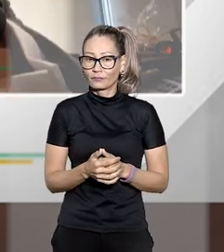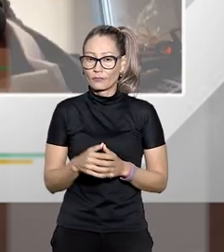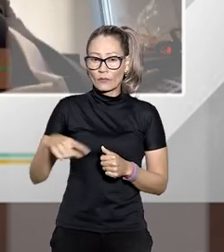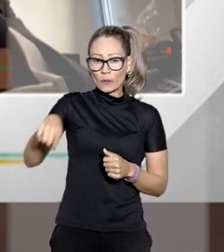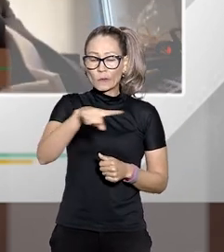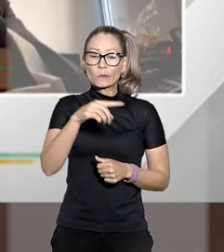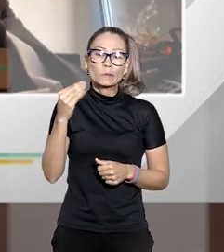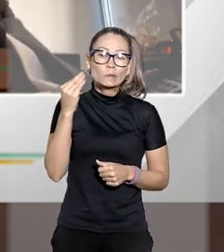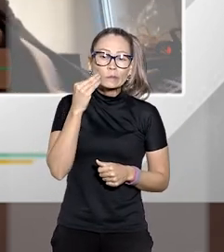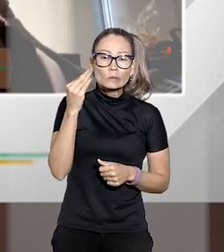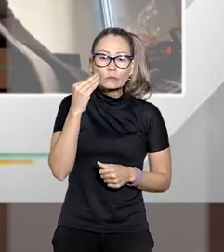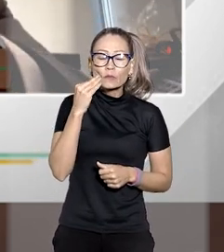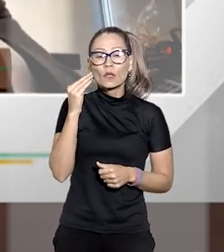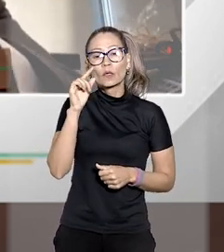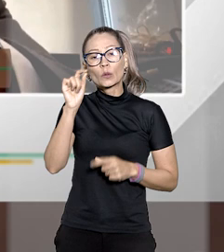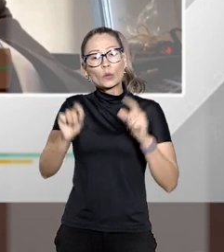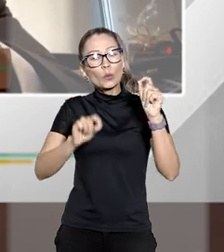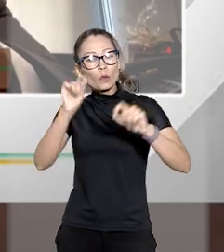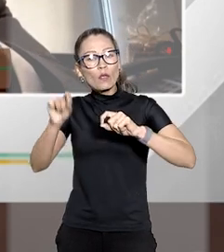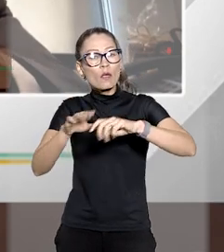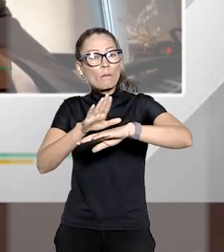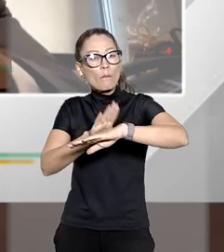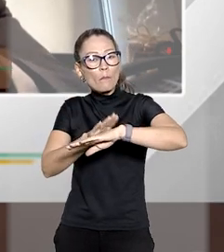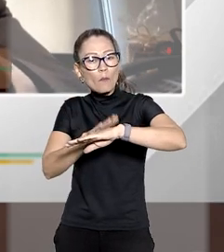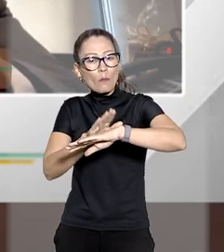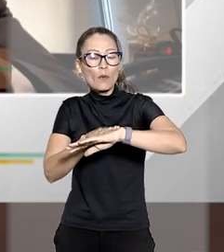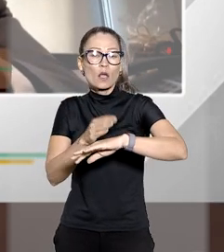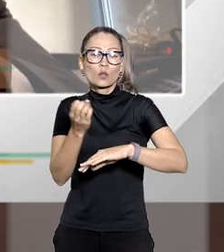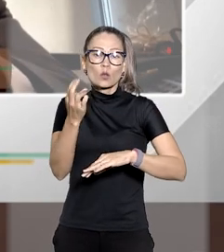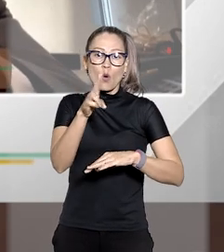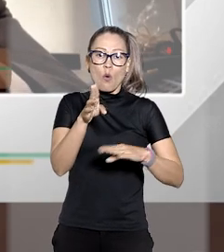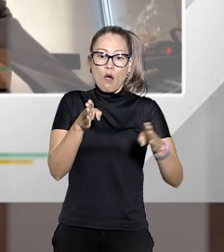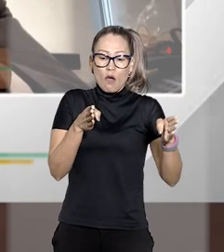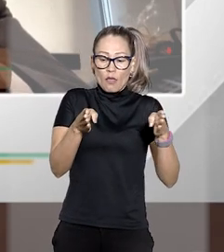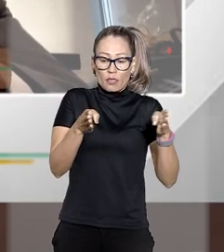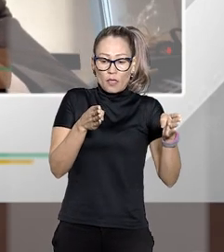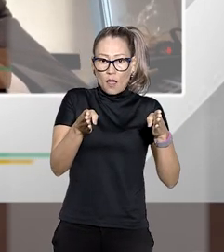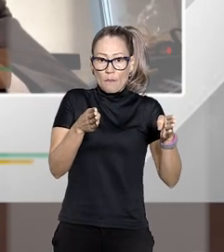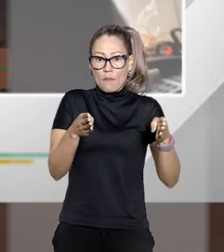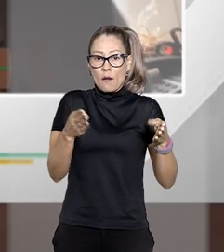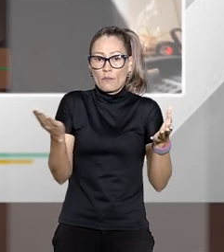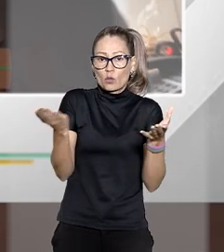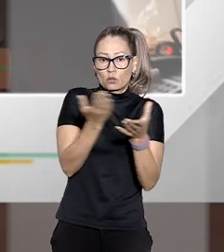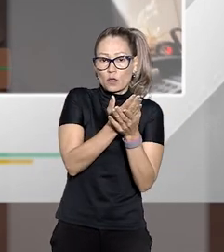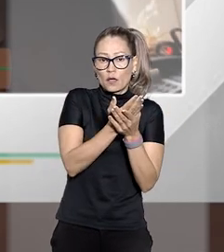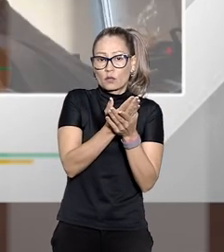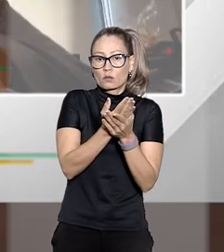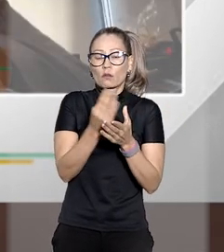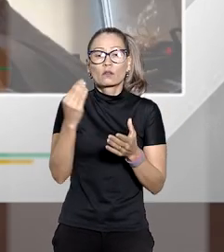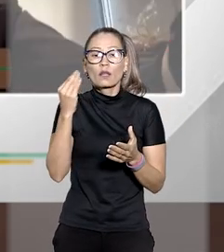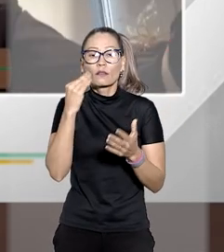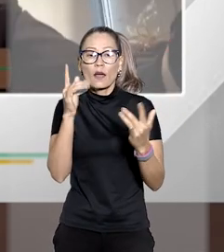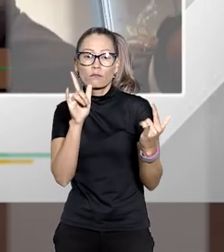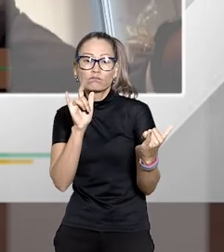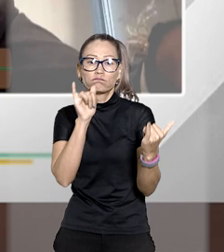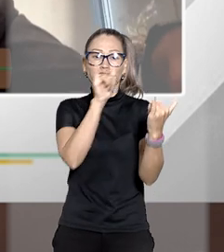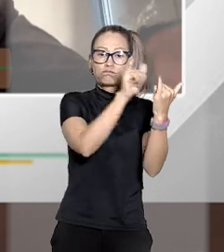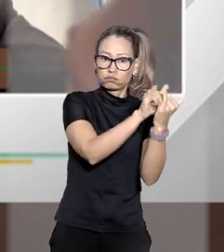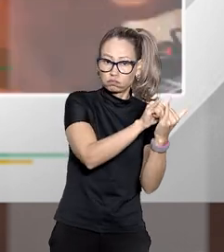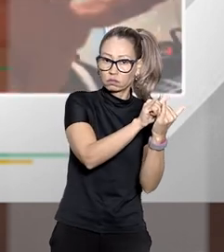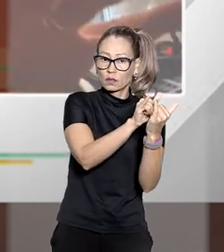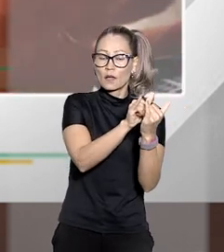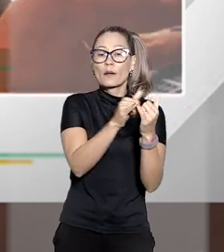tento no primeiro step no primeiro momento na primeira etapa do processo buscar a conciliação porque eu mato ele ali